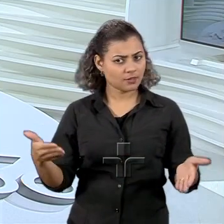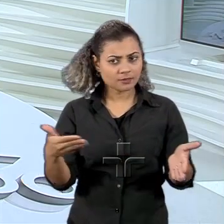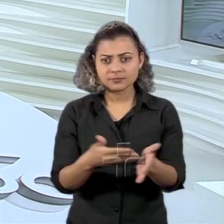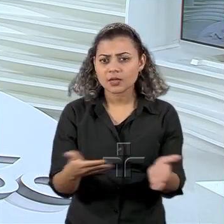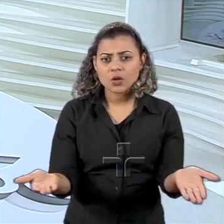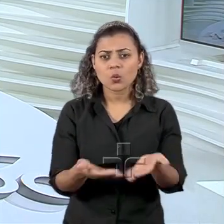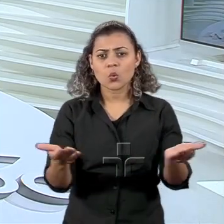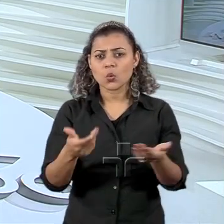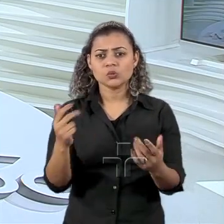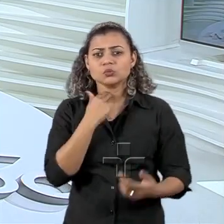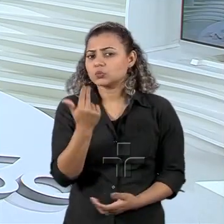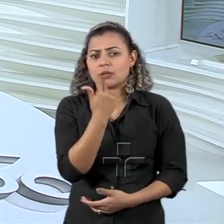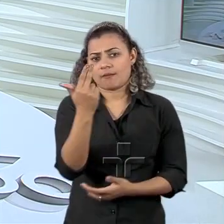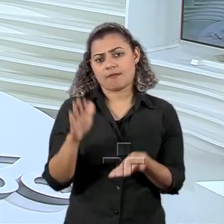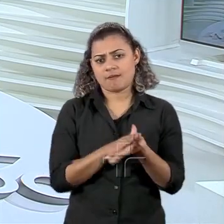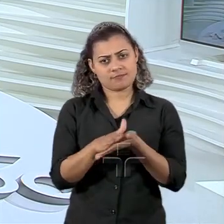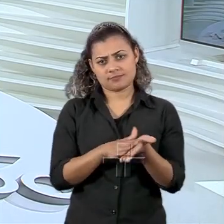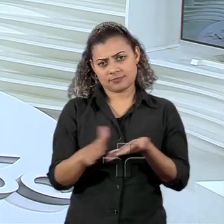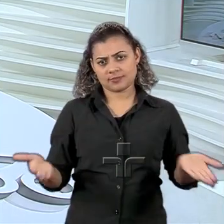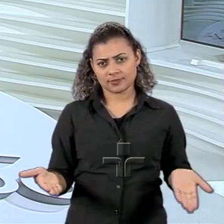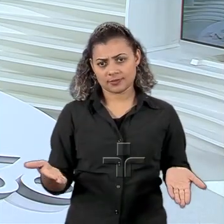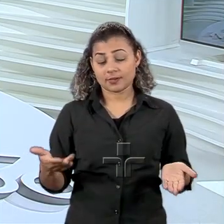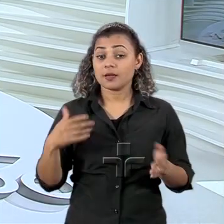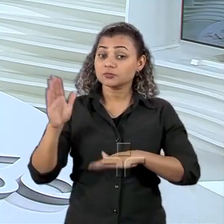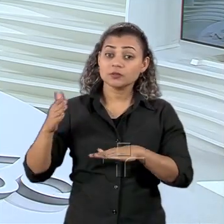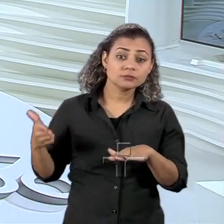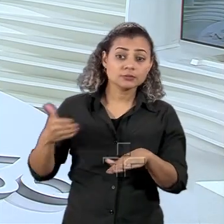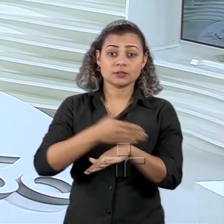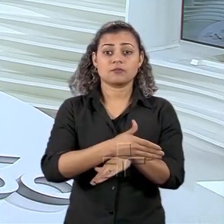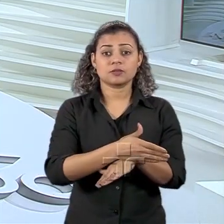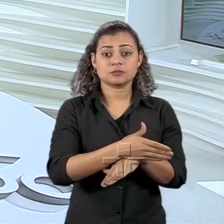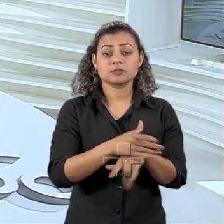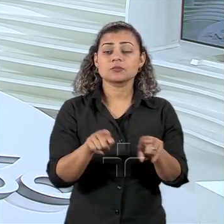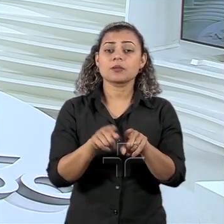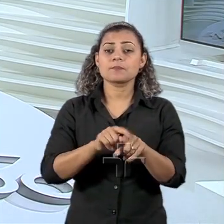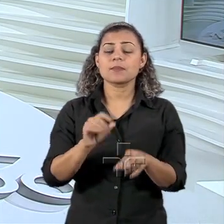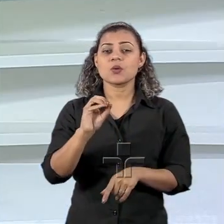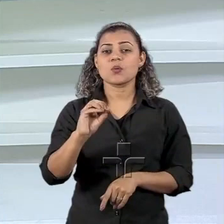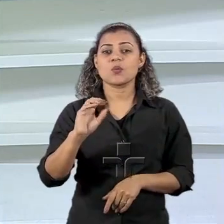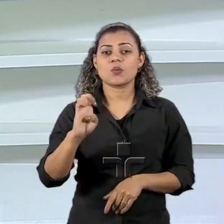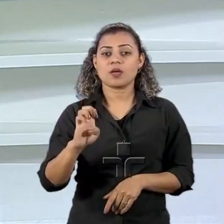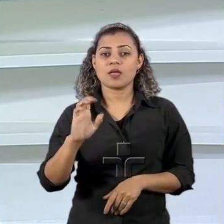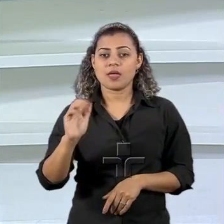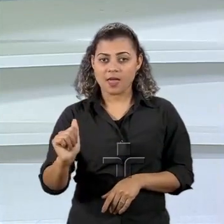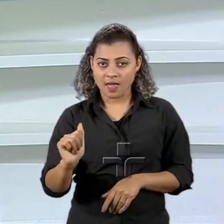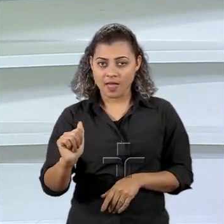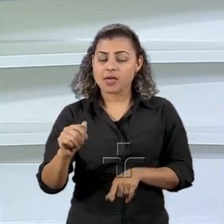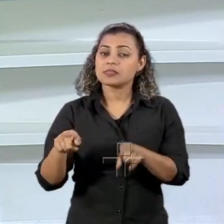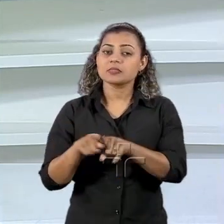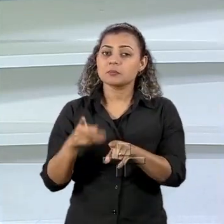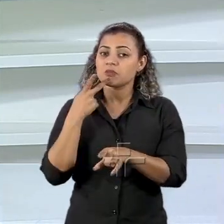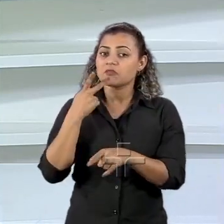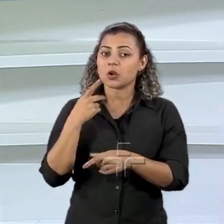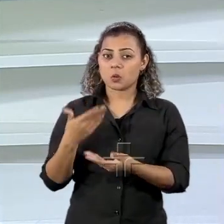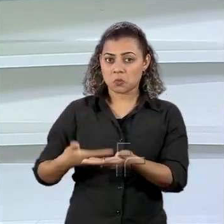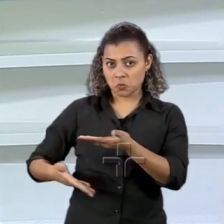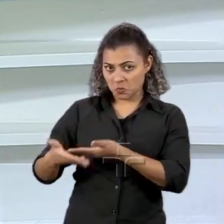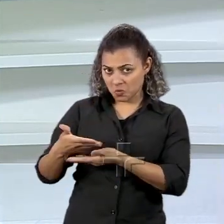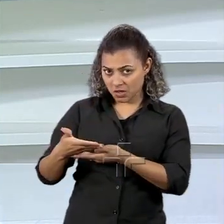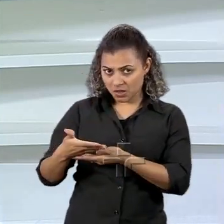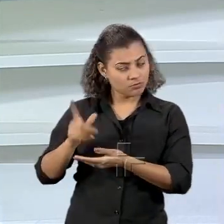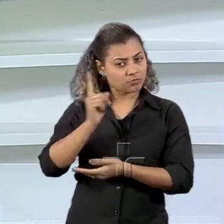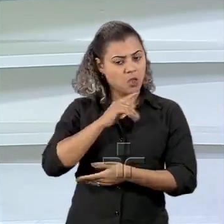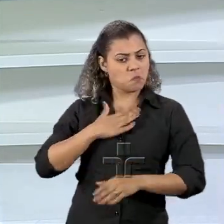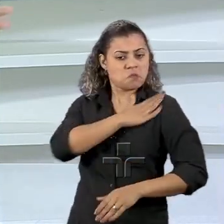funcionado. Ao mesmo tempo uma intervenção, até o Almagro da OEA agora começou a dizer que é cogitável uma intervenção